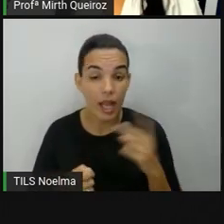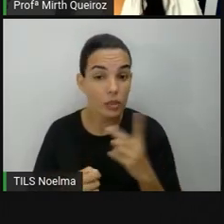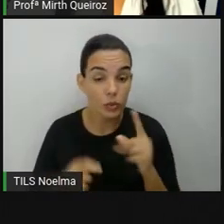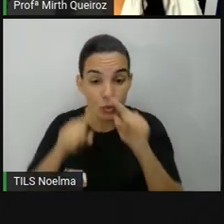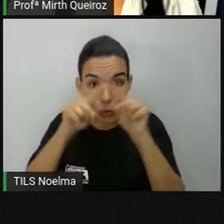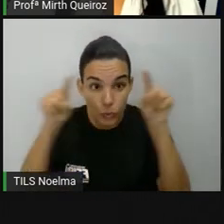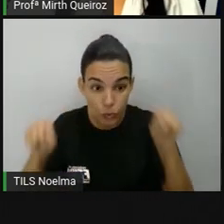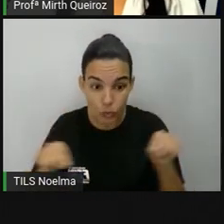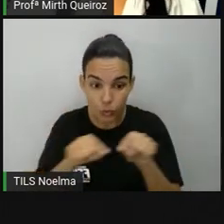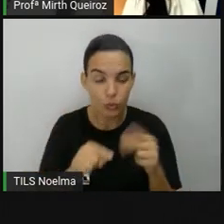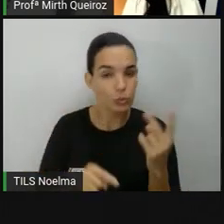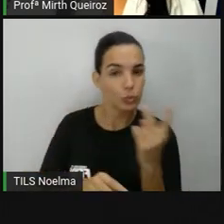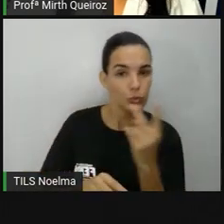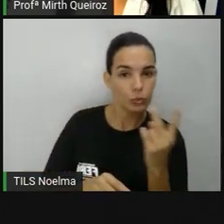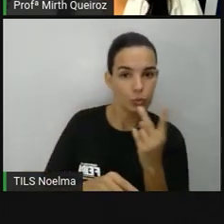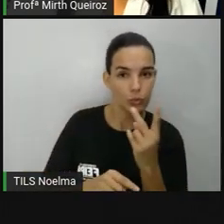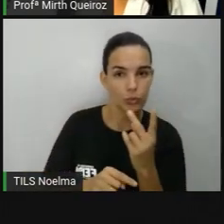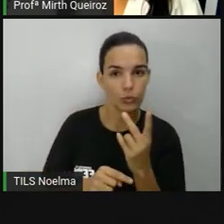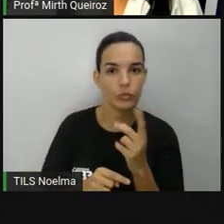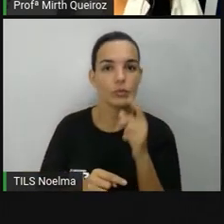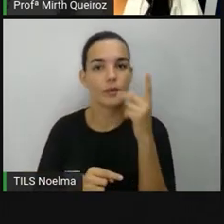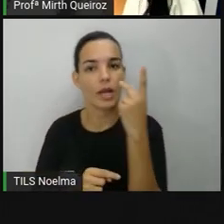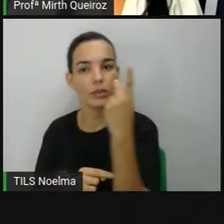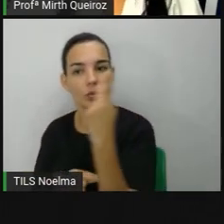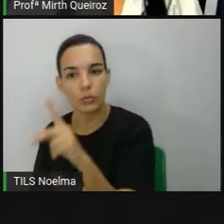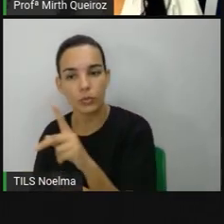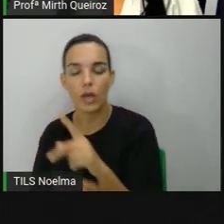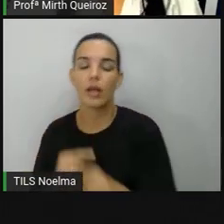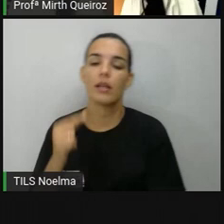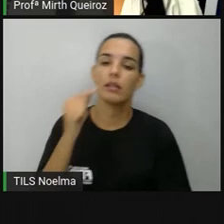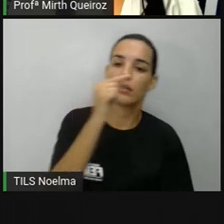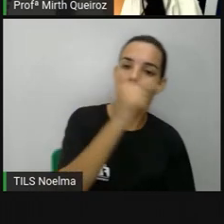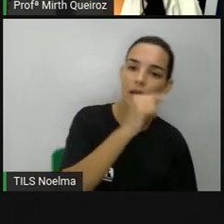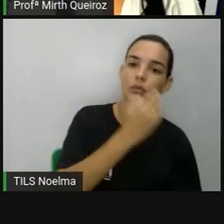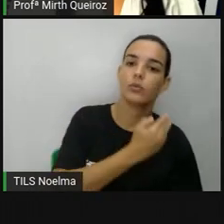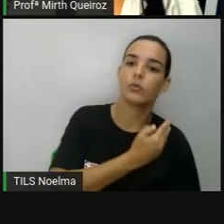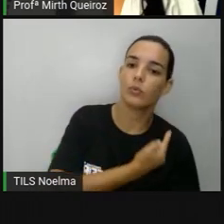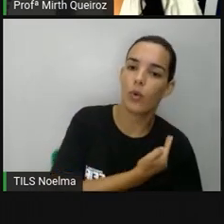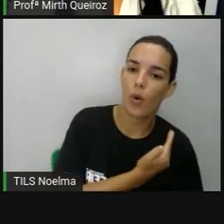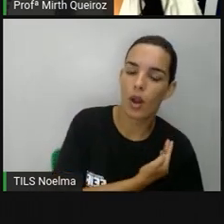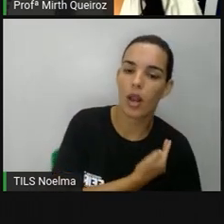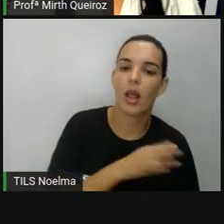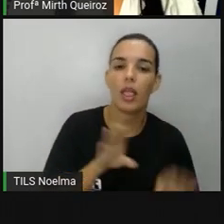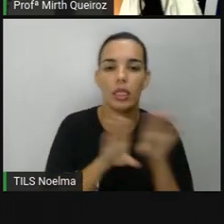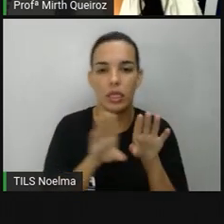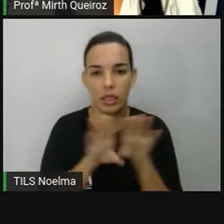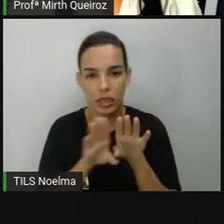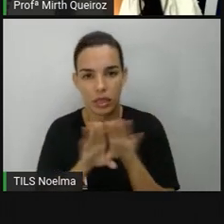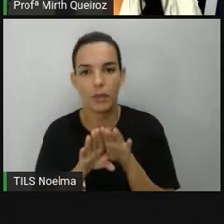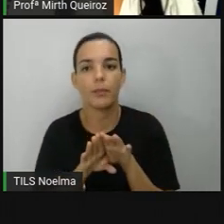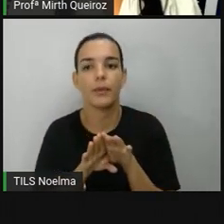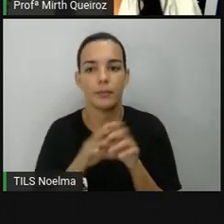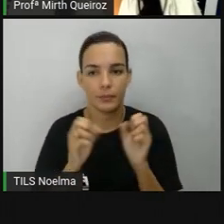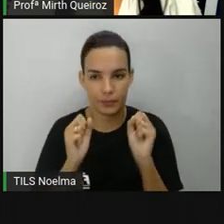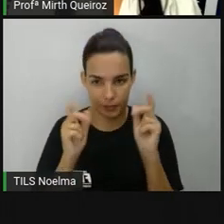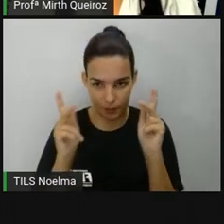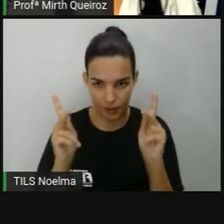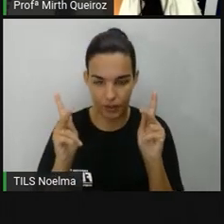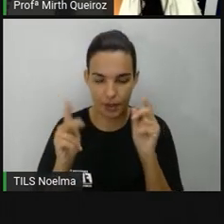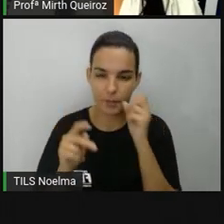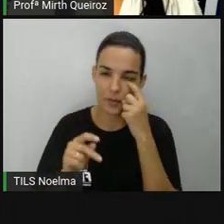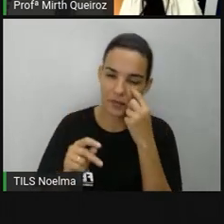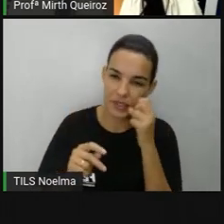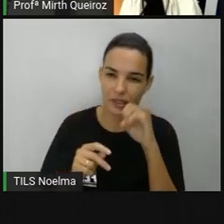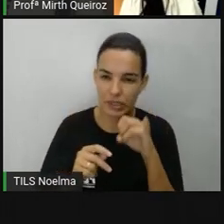as duas tabelinhas, tá? A esquadra de vocês e a esquadra de seus adversários, para vocês saberem aí, acompanhando o que vocês já